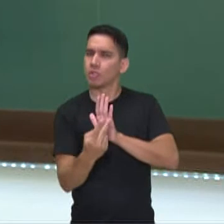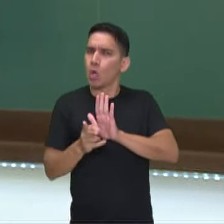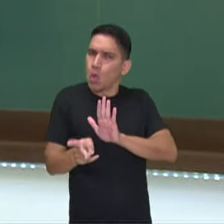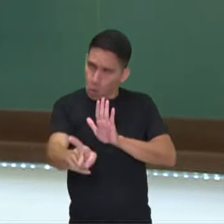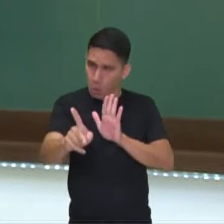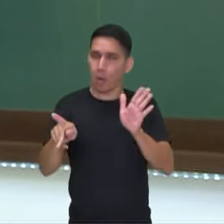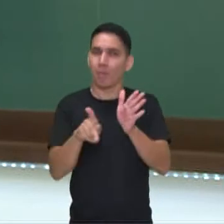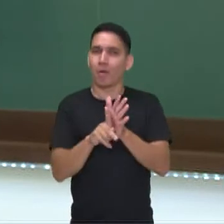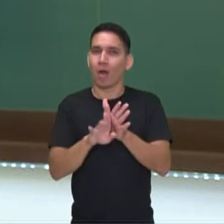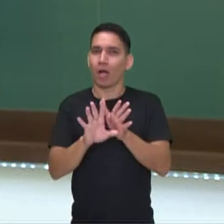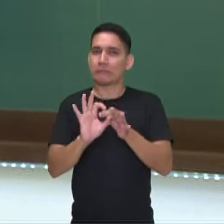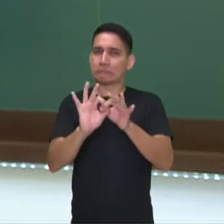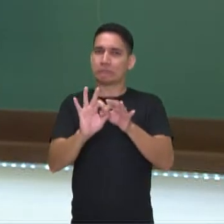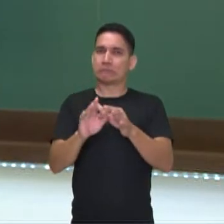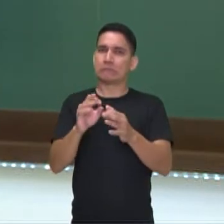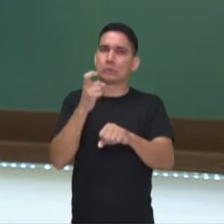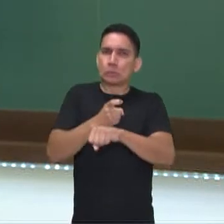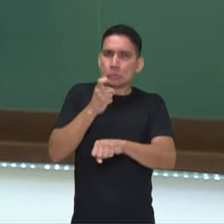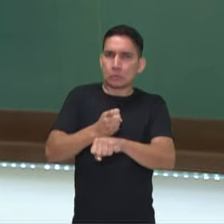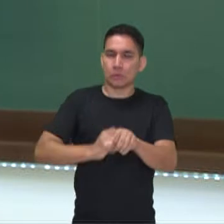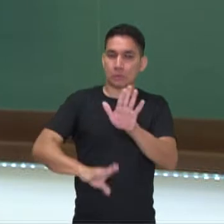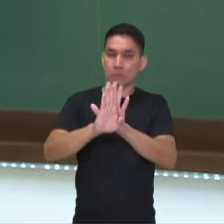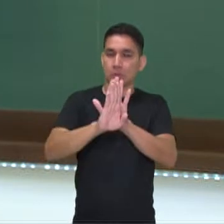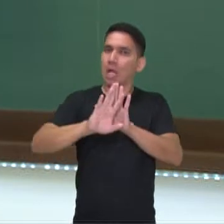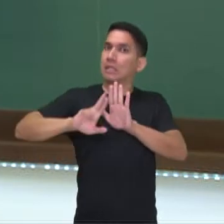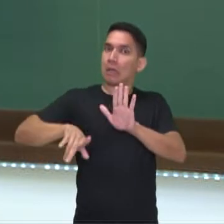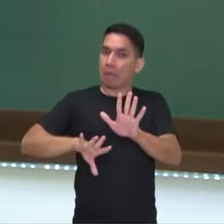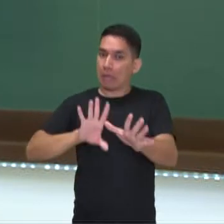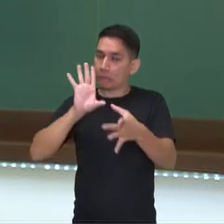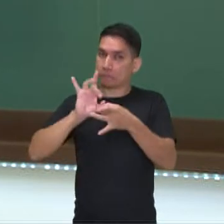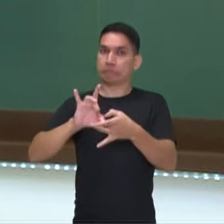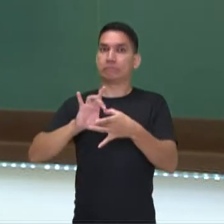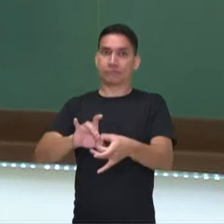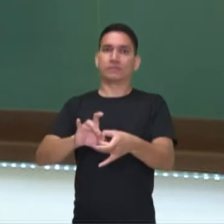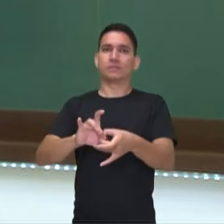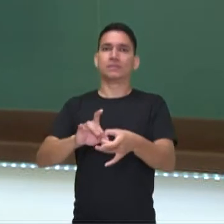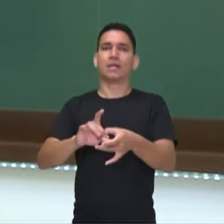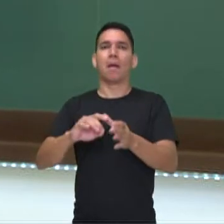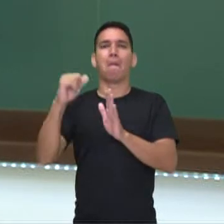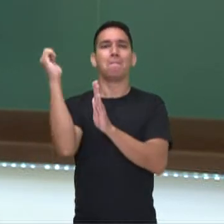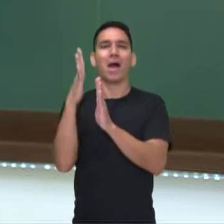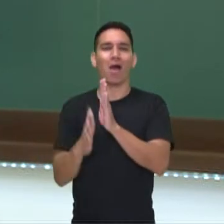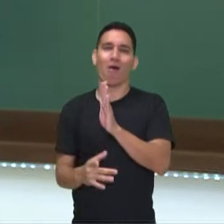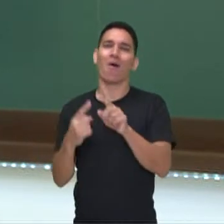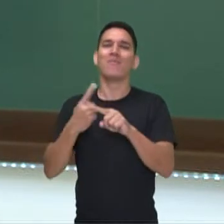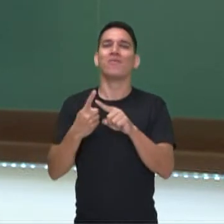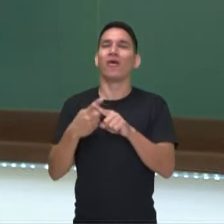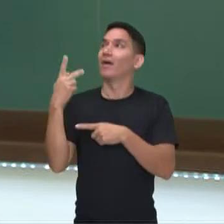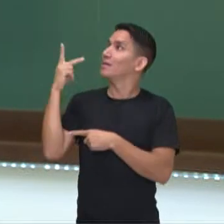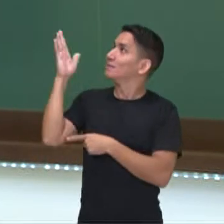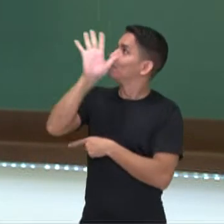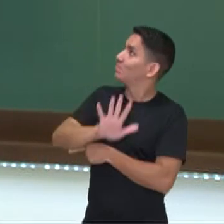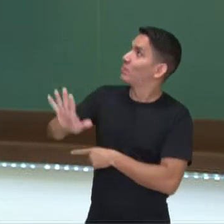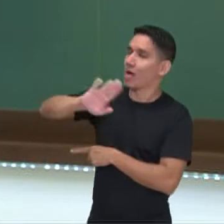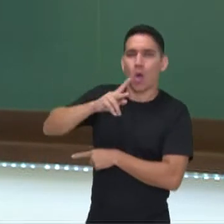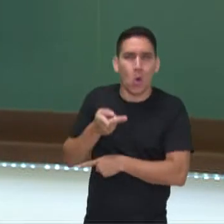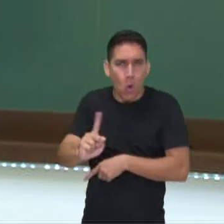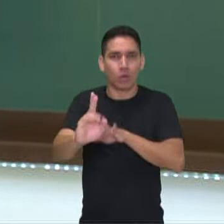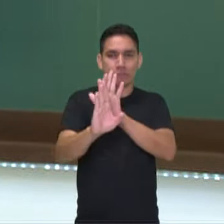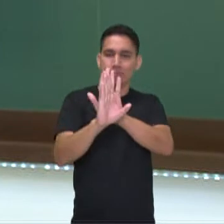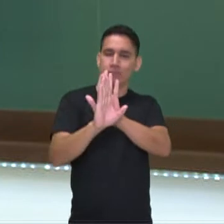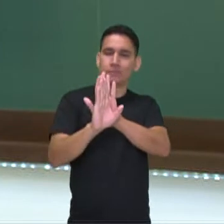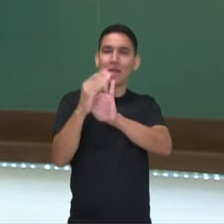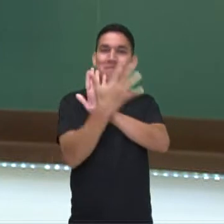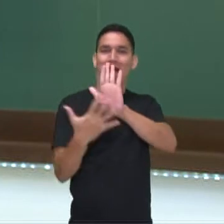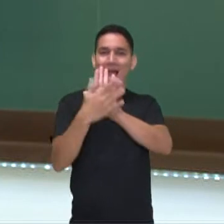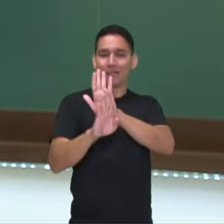concepção mais dura, não tão barroca assim, se a gente for parar para ver, A segunda é centralizada, ainda é